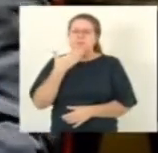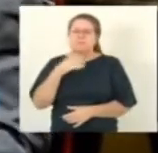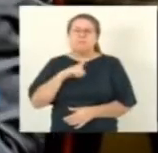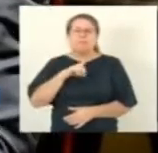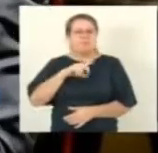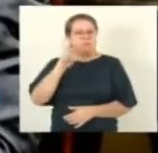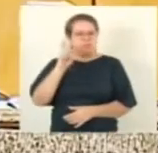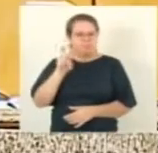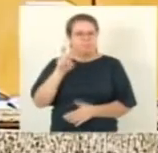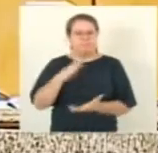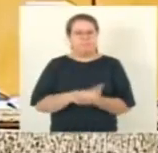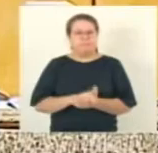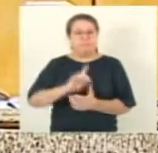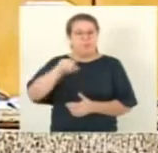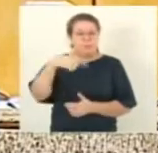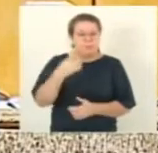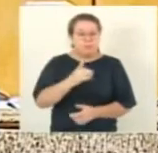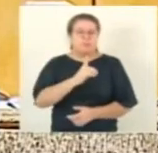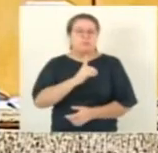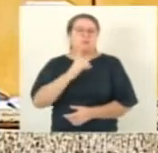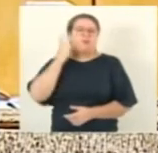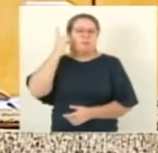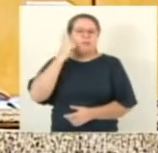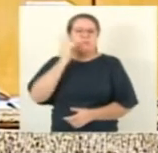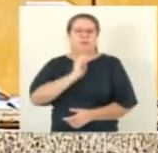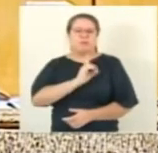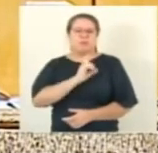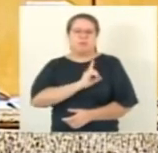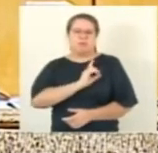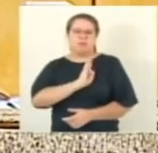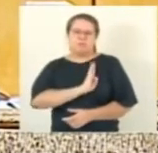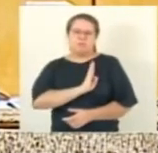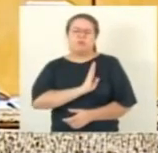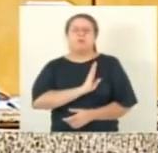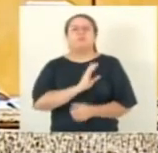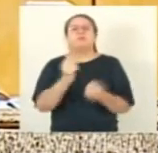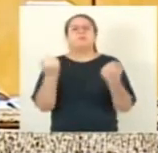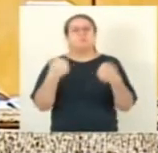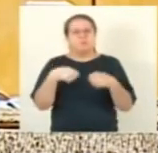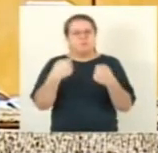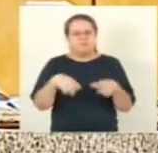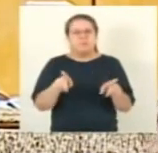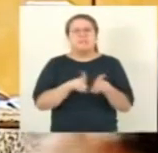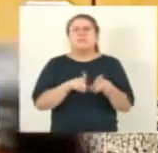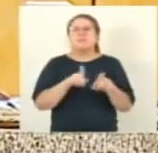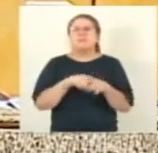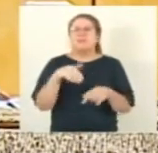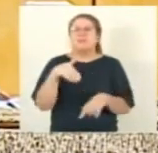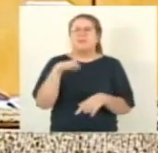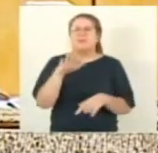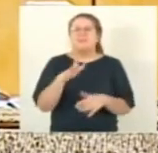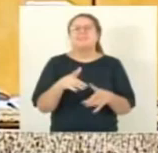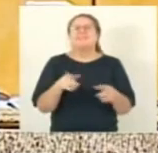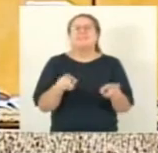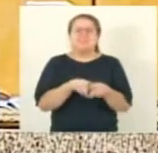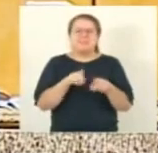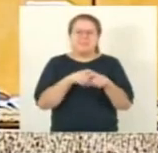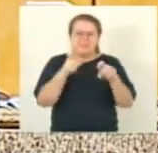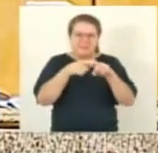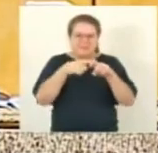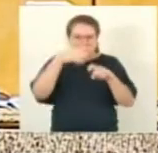Aí, deputado Danilo Baense vai falar que precisa de mais. E o doutor Erco está aqui vigiando